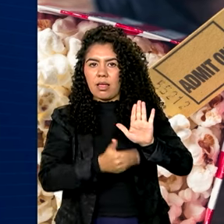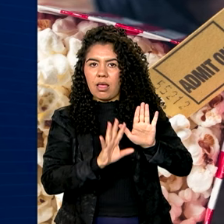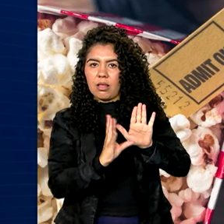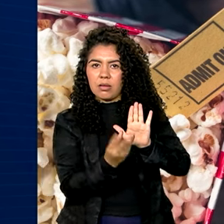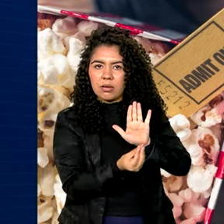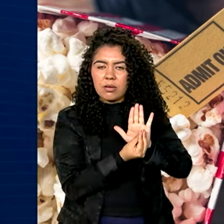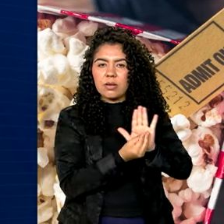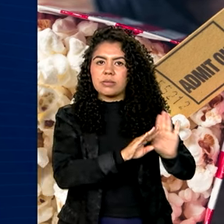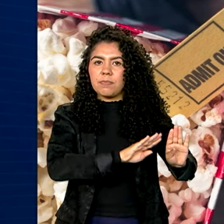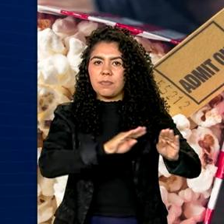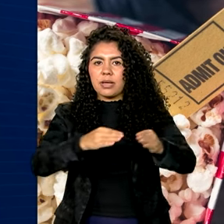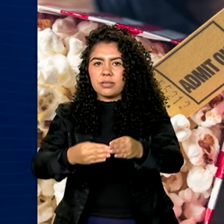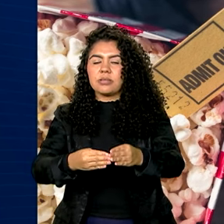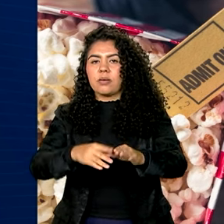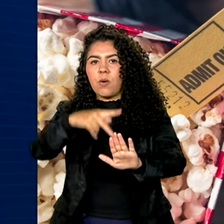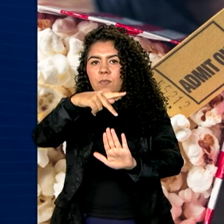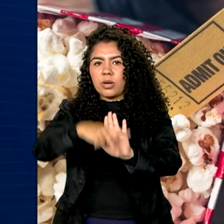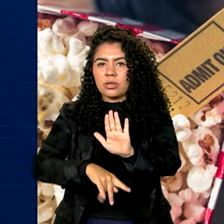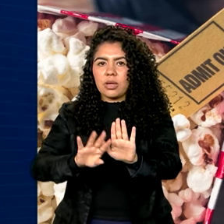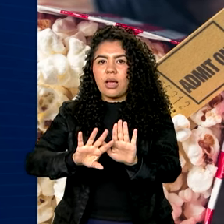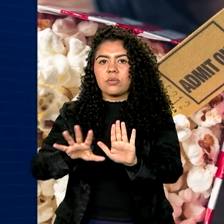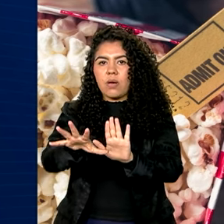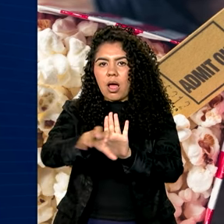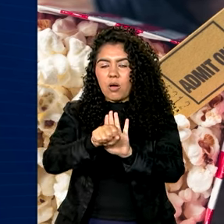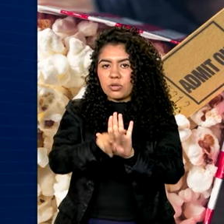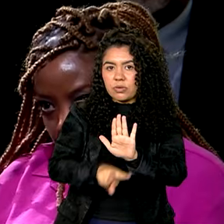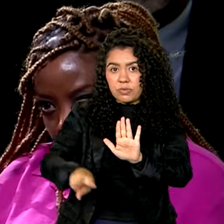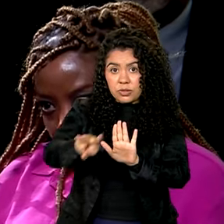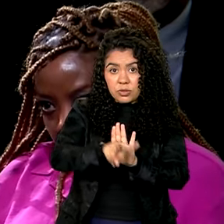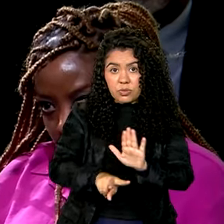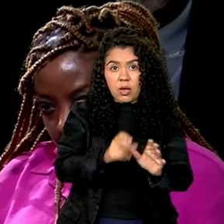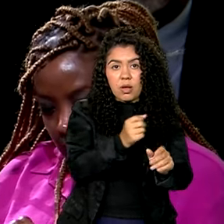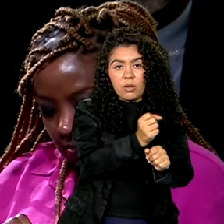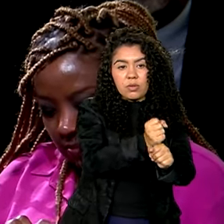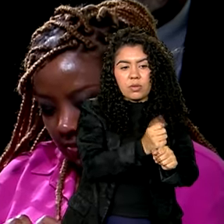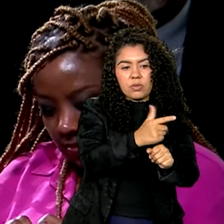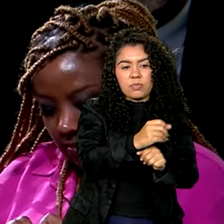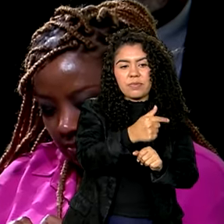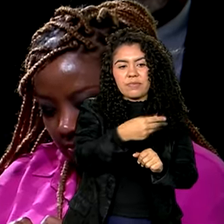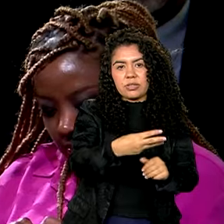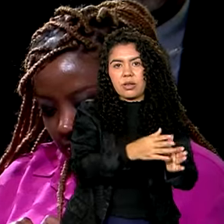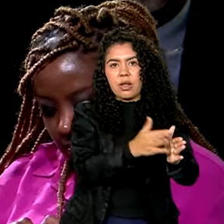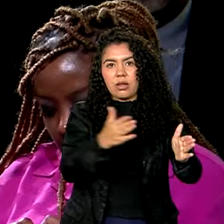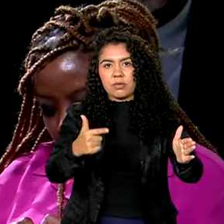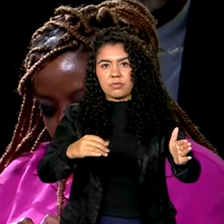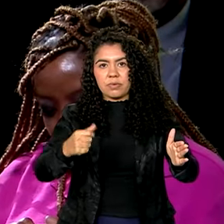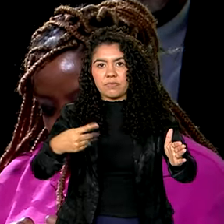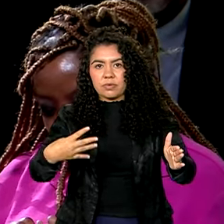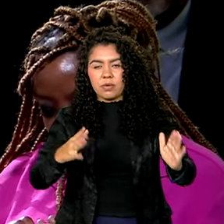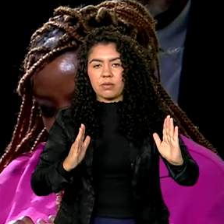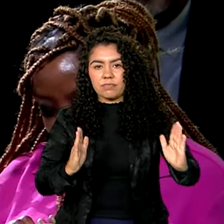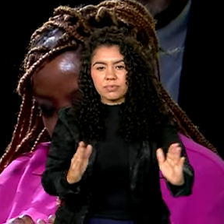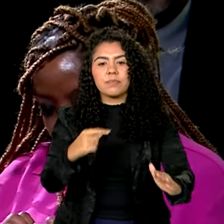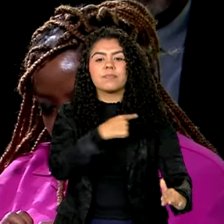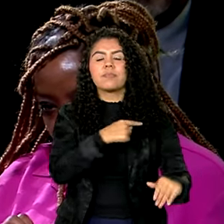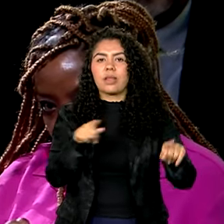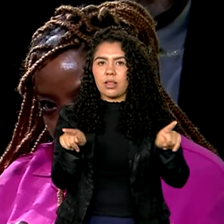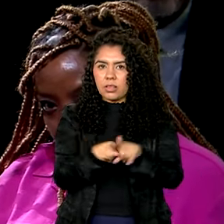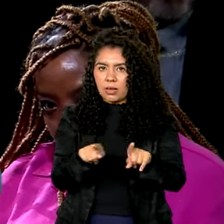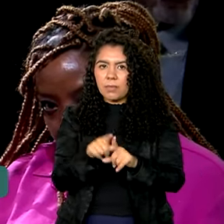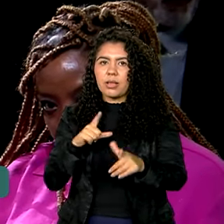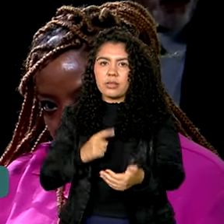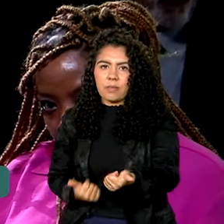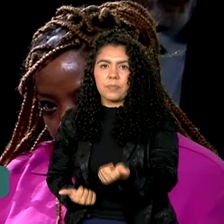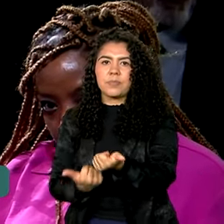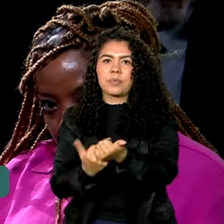audiovisuais em 2023 e 2024. Estamos fazendo também uma ação de apoio ao Rio Grande do Sul. Nessa mesma